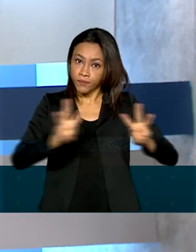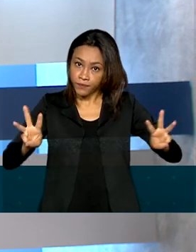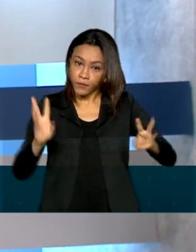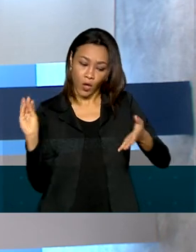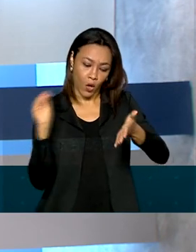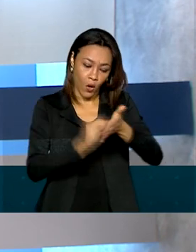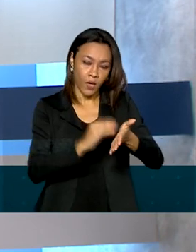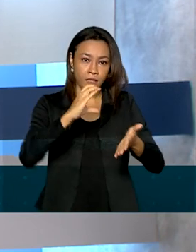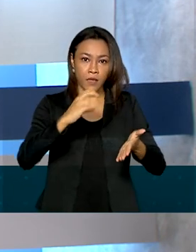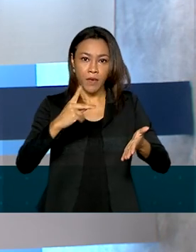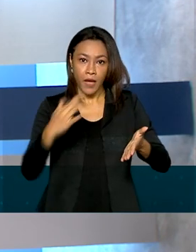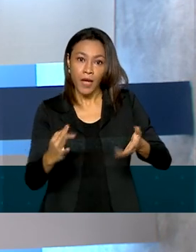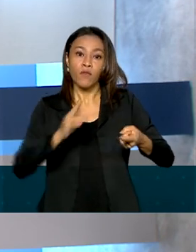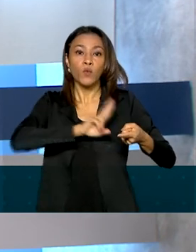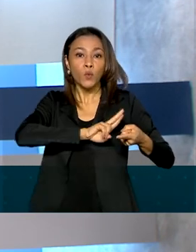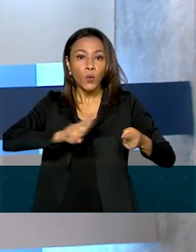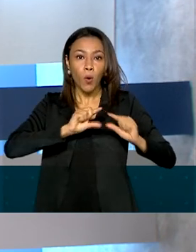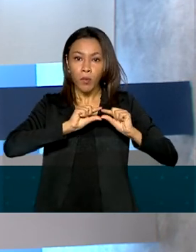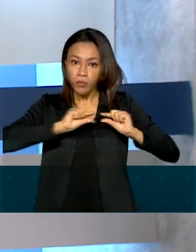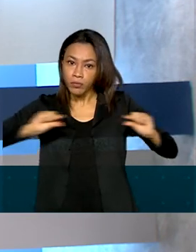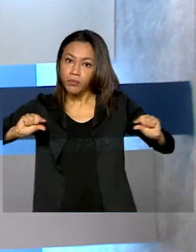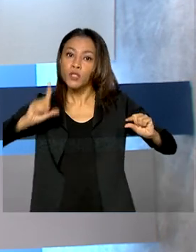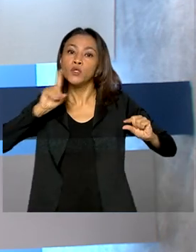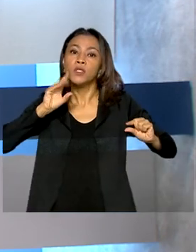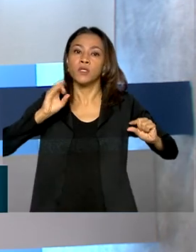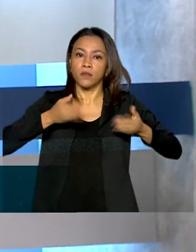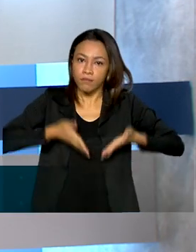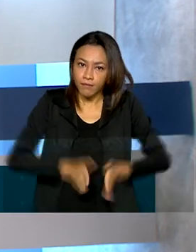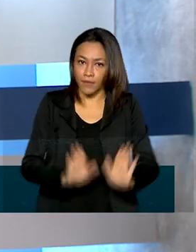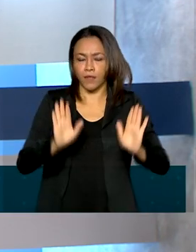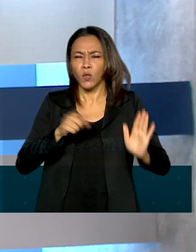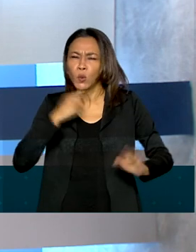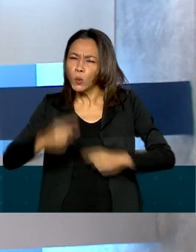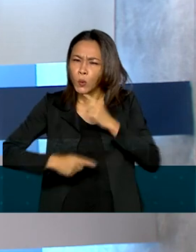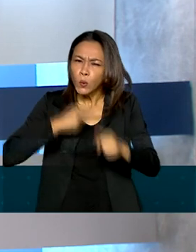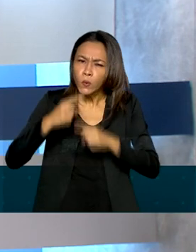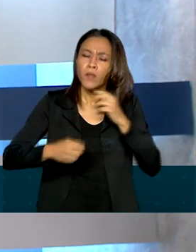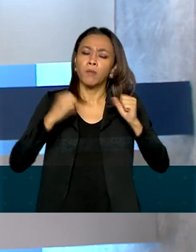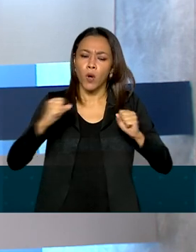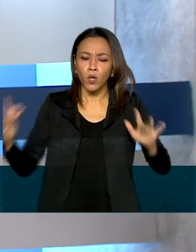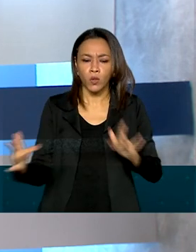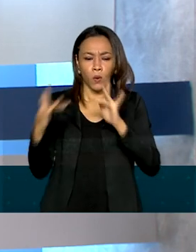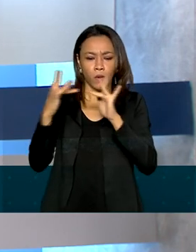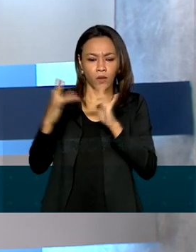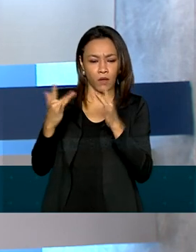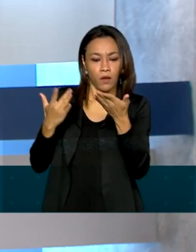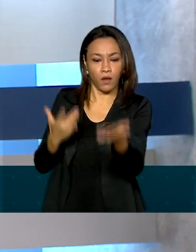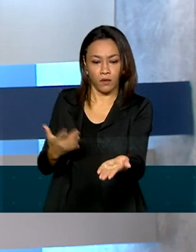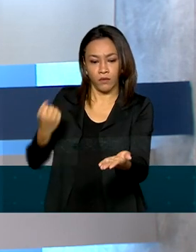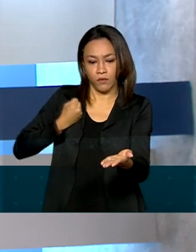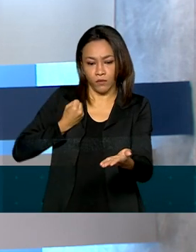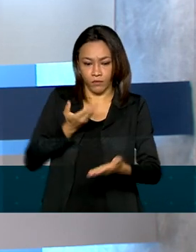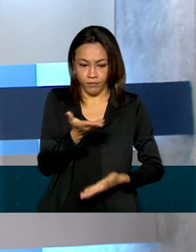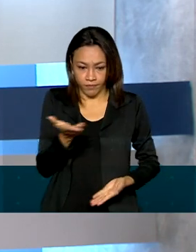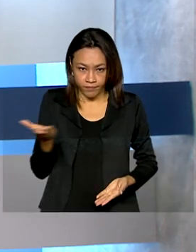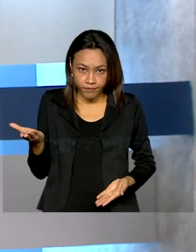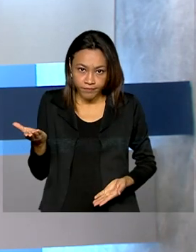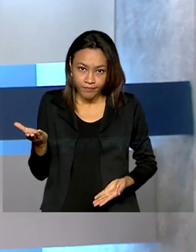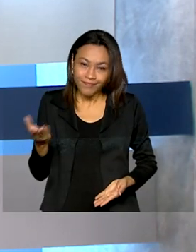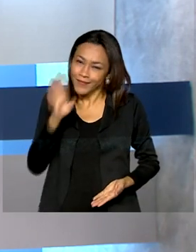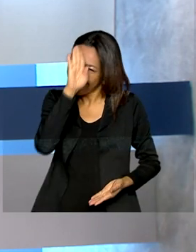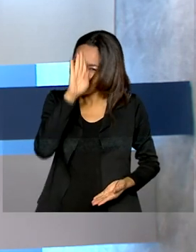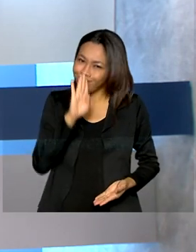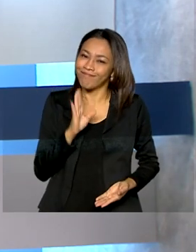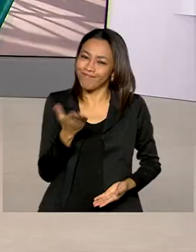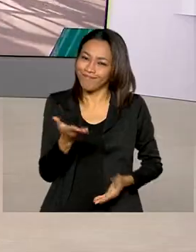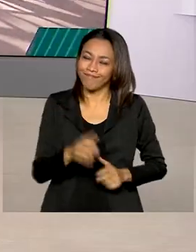CPF, nome completo e data de nascimento. As dúvidas podem ser tiradas também pelo telefone 121. O serviço é